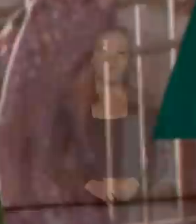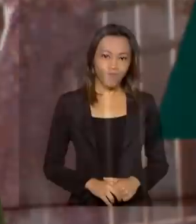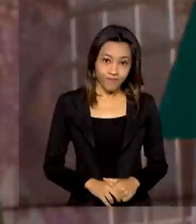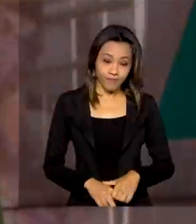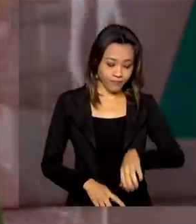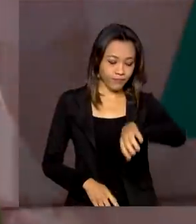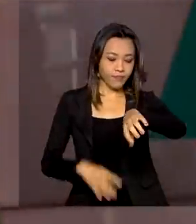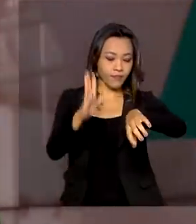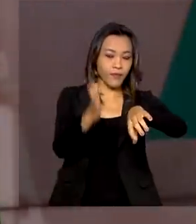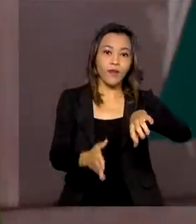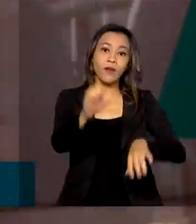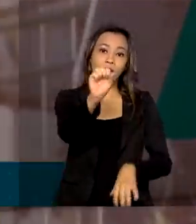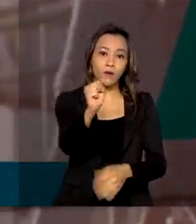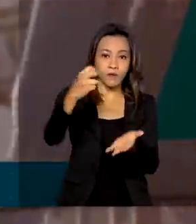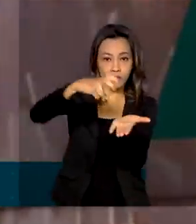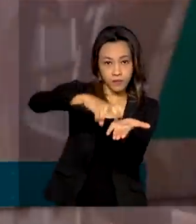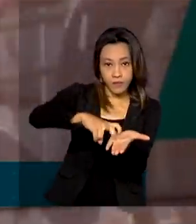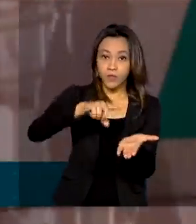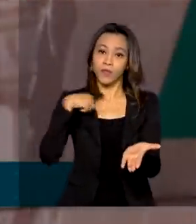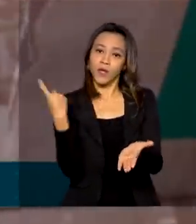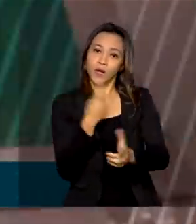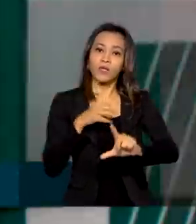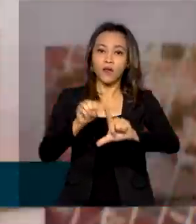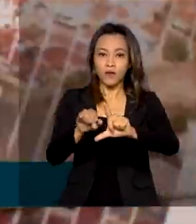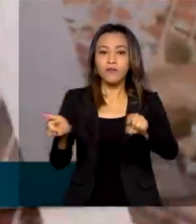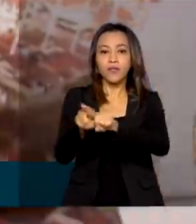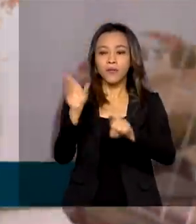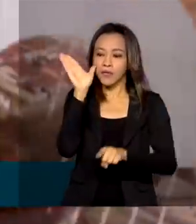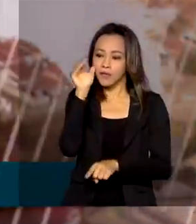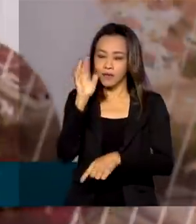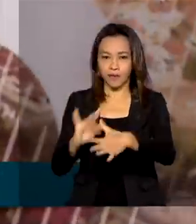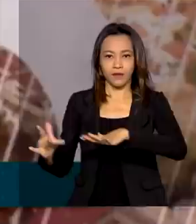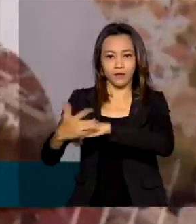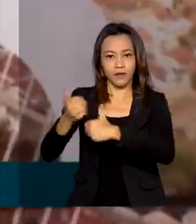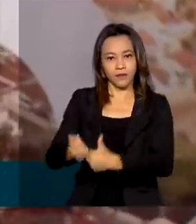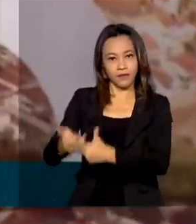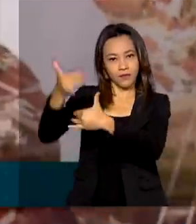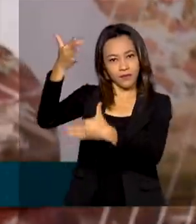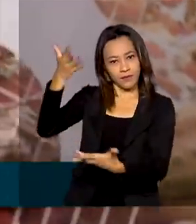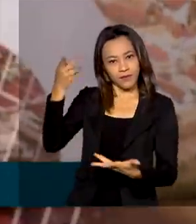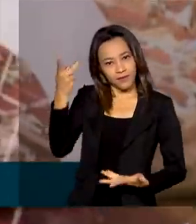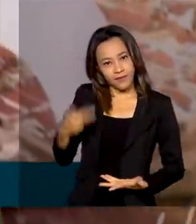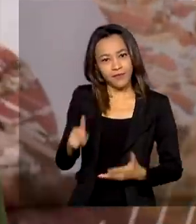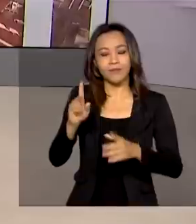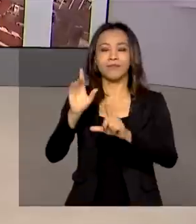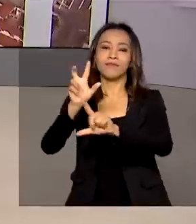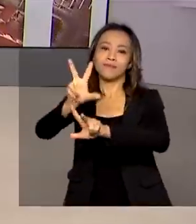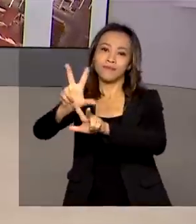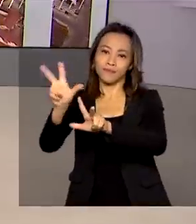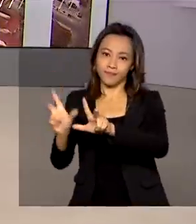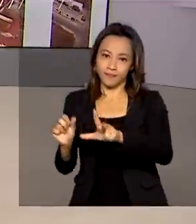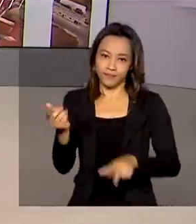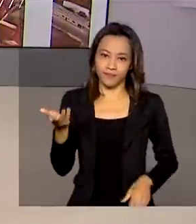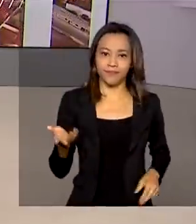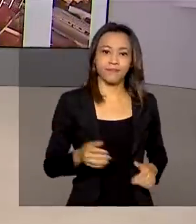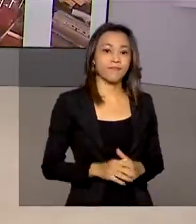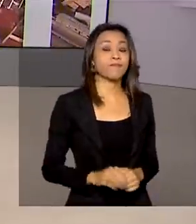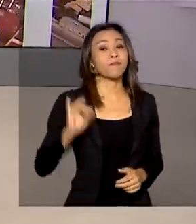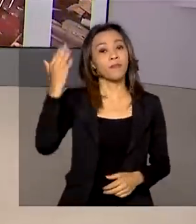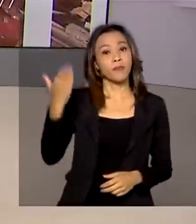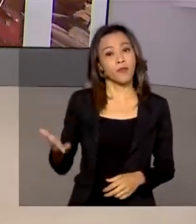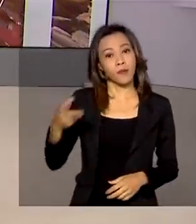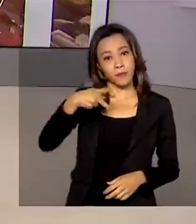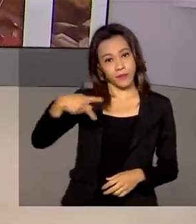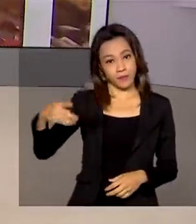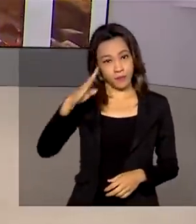Agora, 8 horas da manhã, nós estamos ao vivo também pelas redes sociais da TV Brasil. O presidente Jair